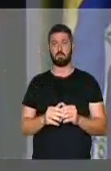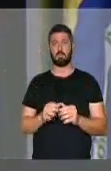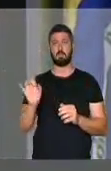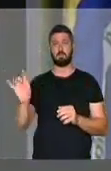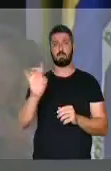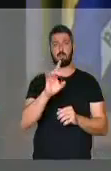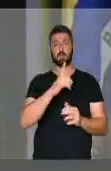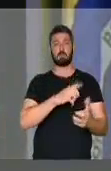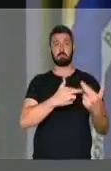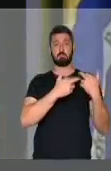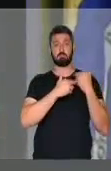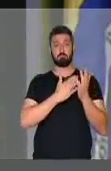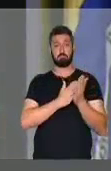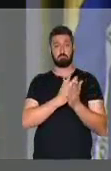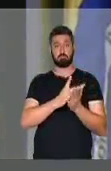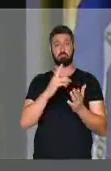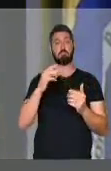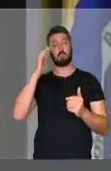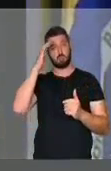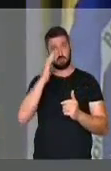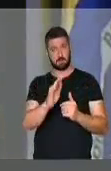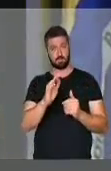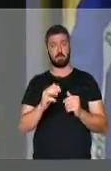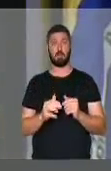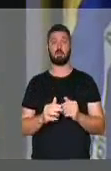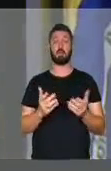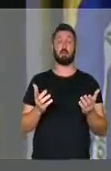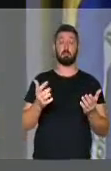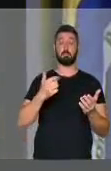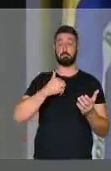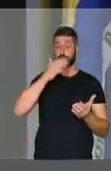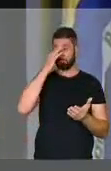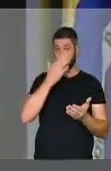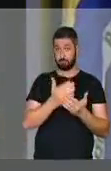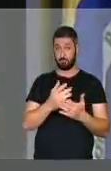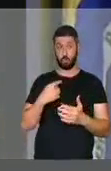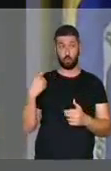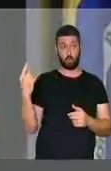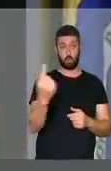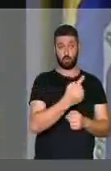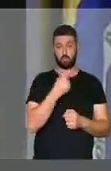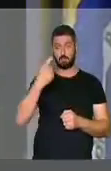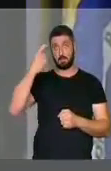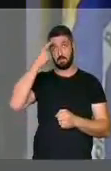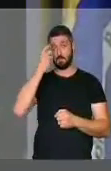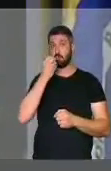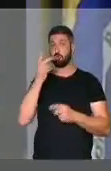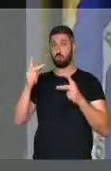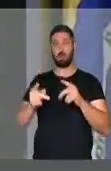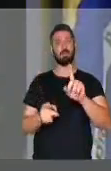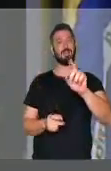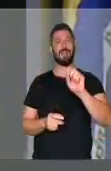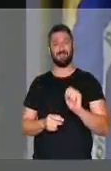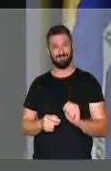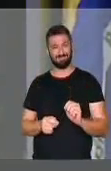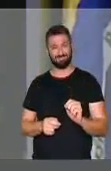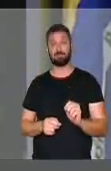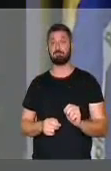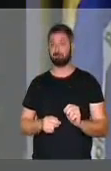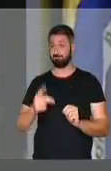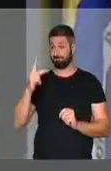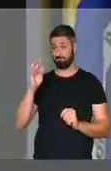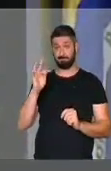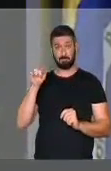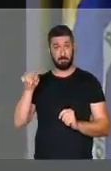Eles cumprem com as suas obrigações. E eu acredito que todos nós deveríamos pensar assim. Mas não. O